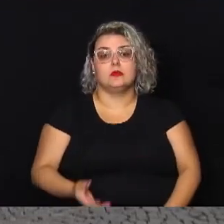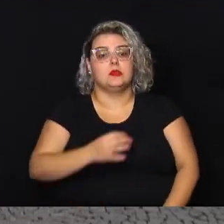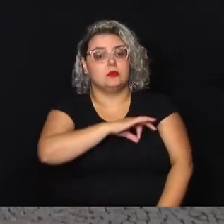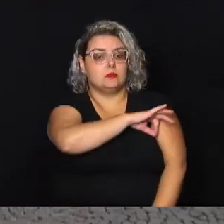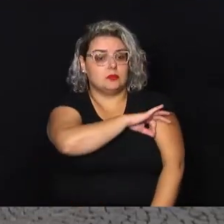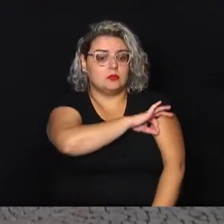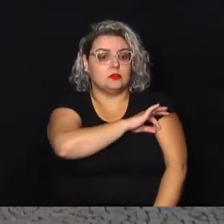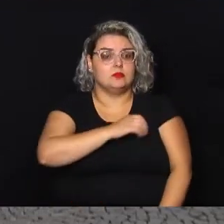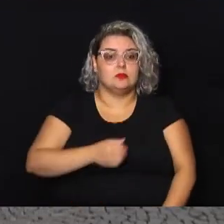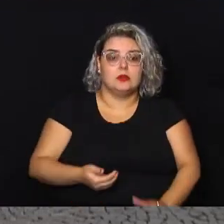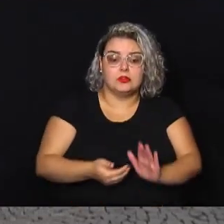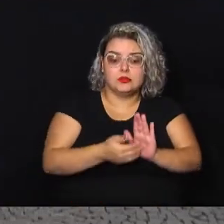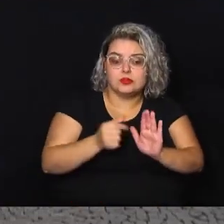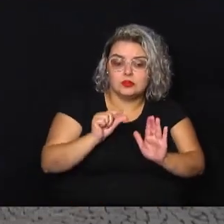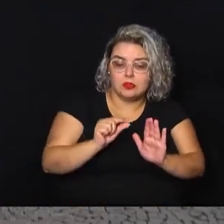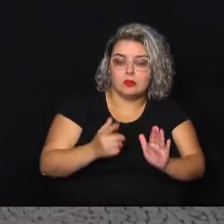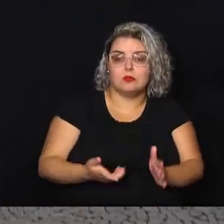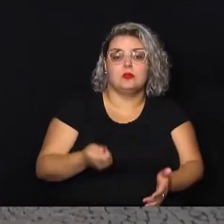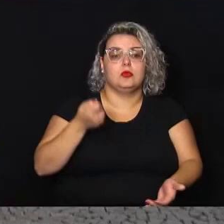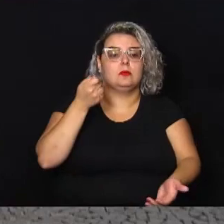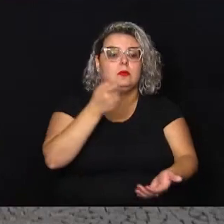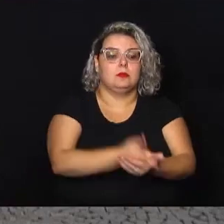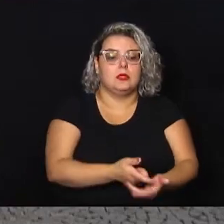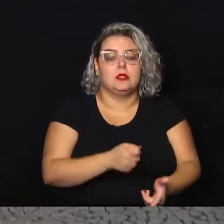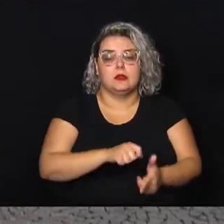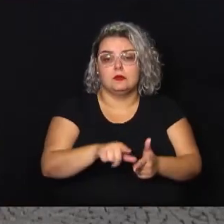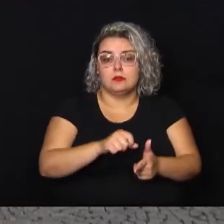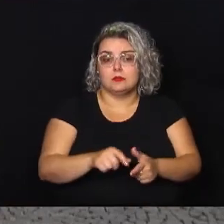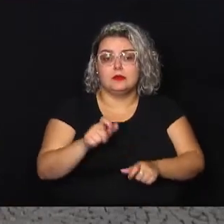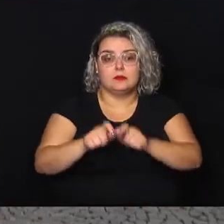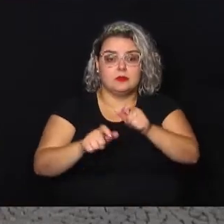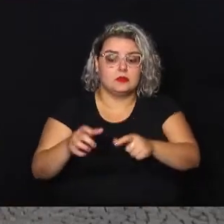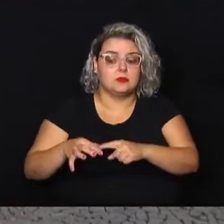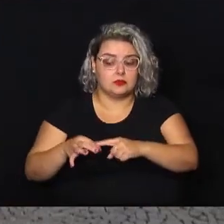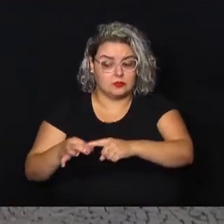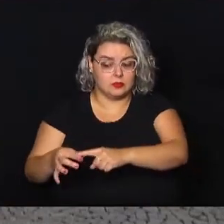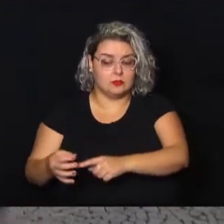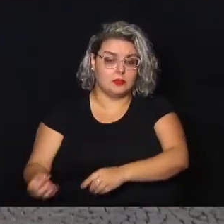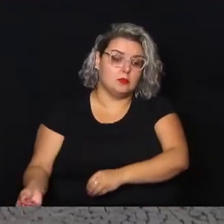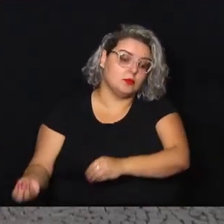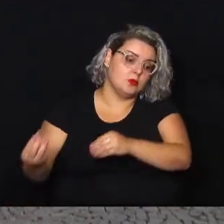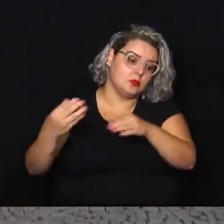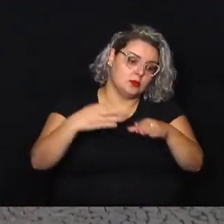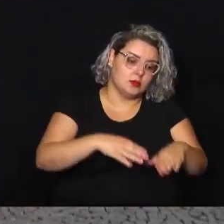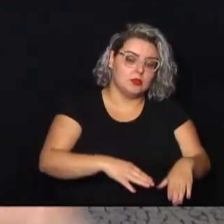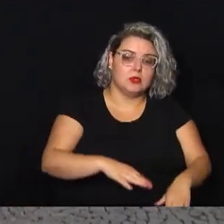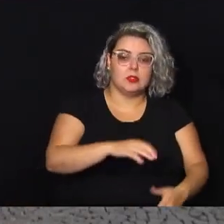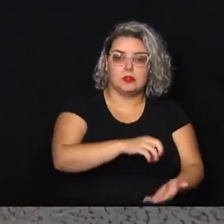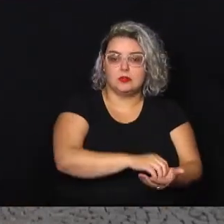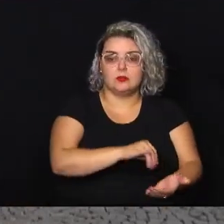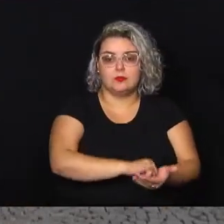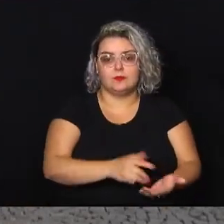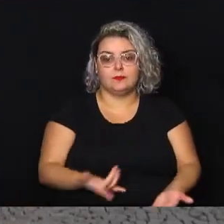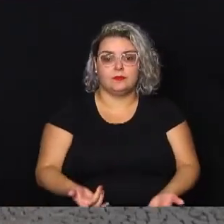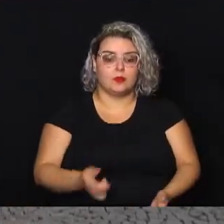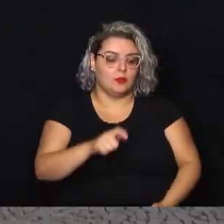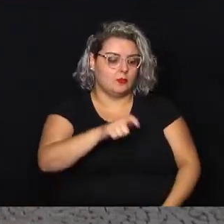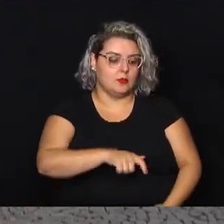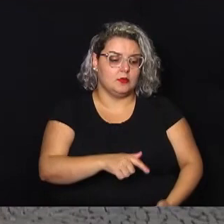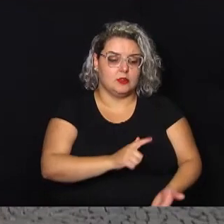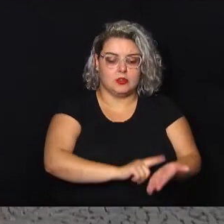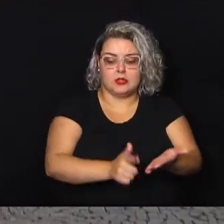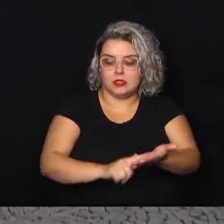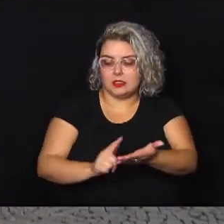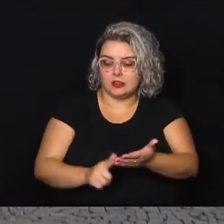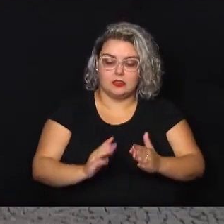subsidiar o aluguel para a população que mora na periferia vir para o centro, ela vai trabalhar, por exemplo, uma faxineira vai trabalhar no Cambuí, no Guanabara, ela